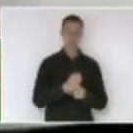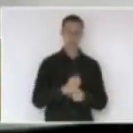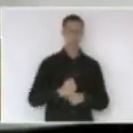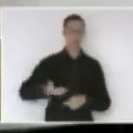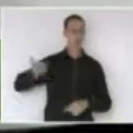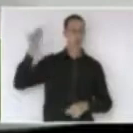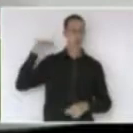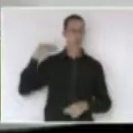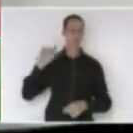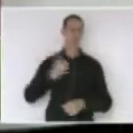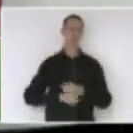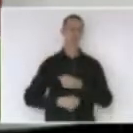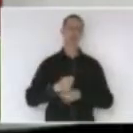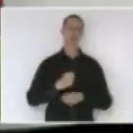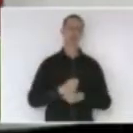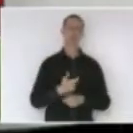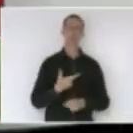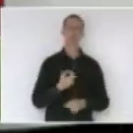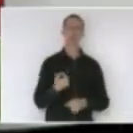2 milhões.